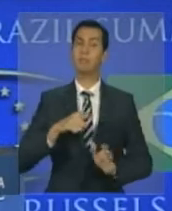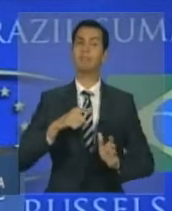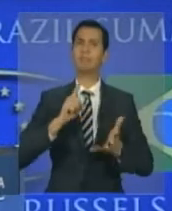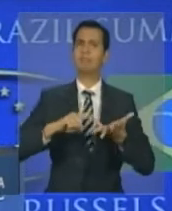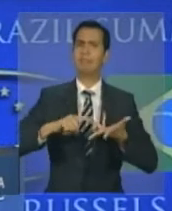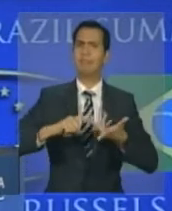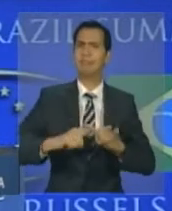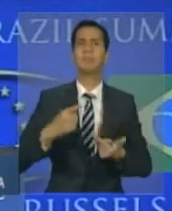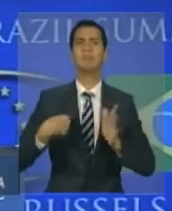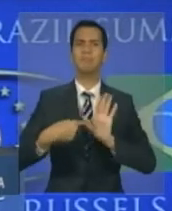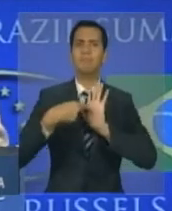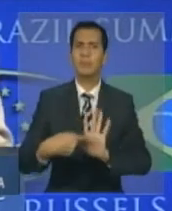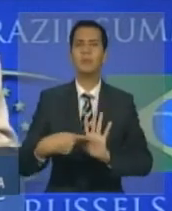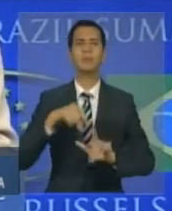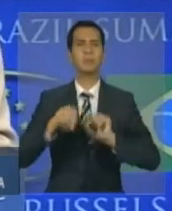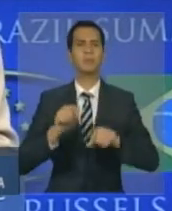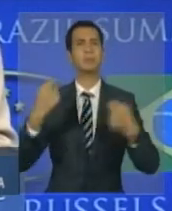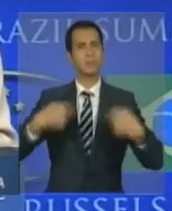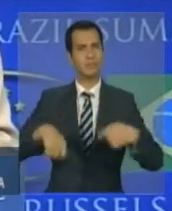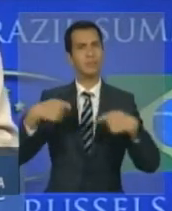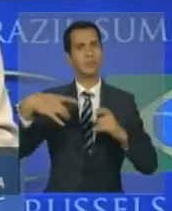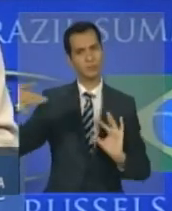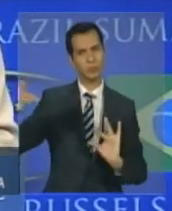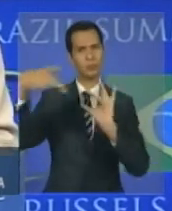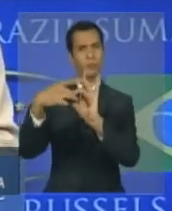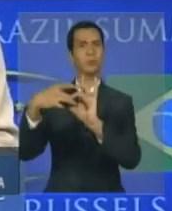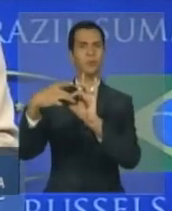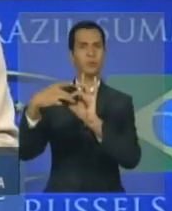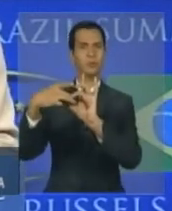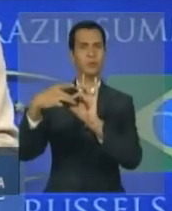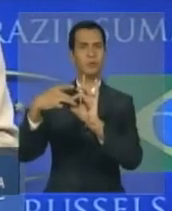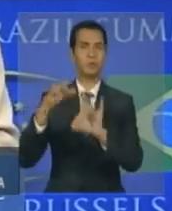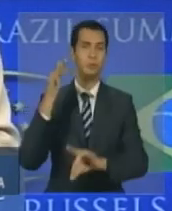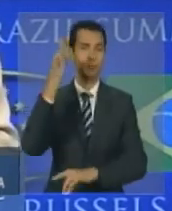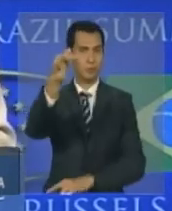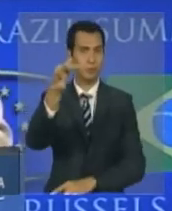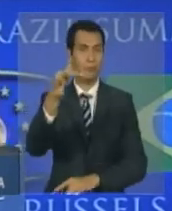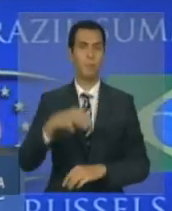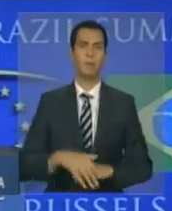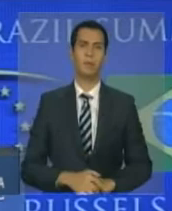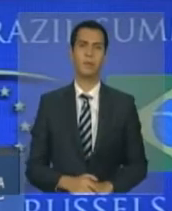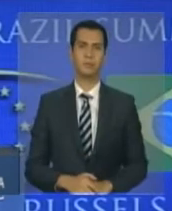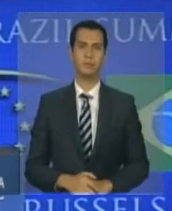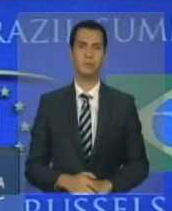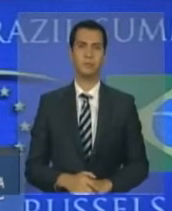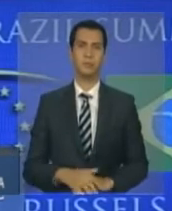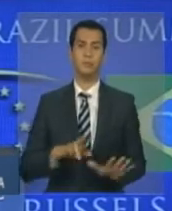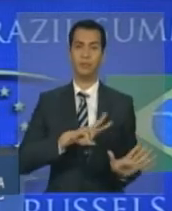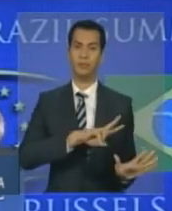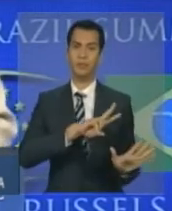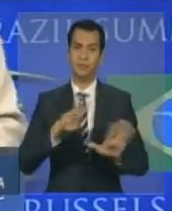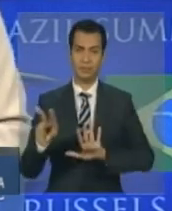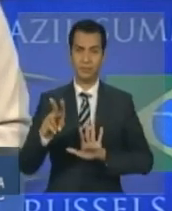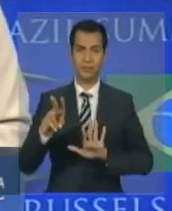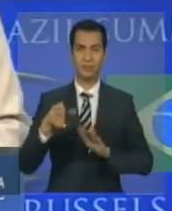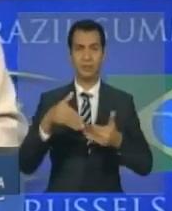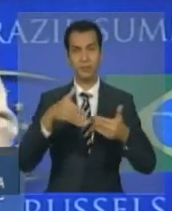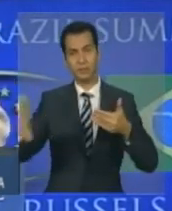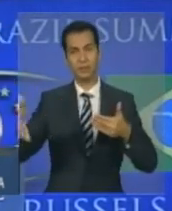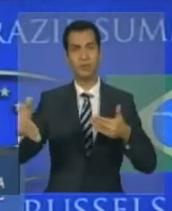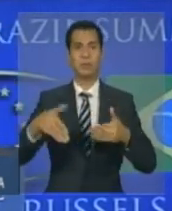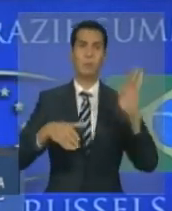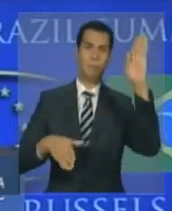nosso futuro coletivo. Em poucas semanas, Brasil e União Europeia se juntarão